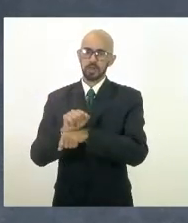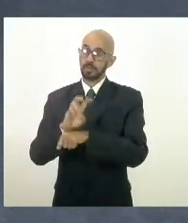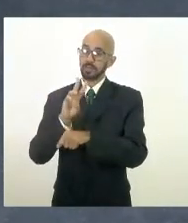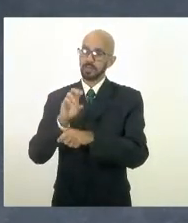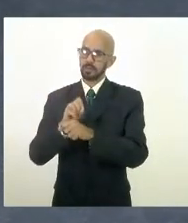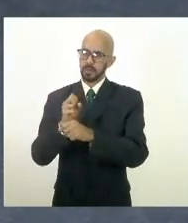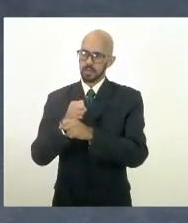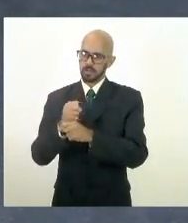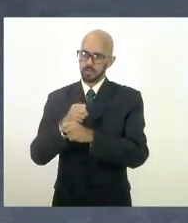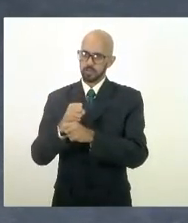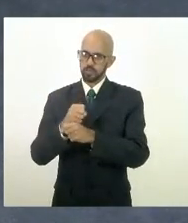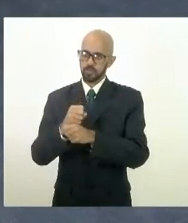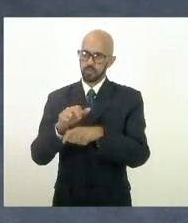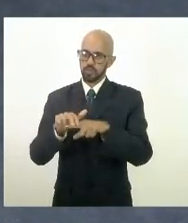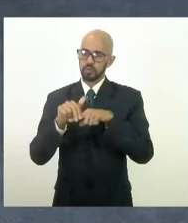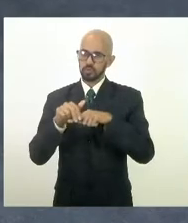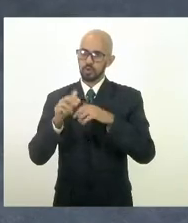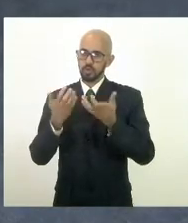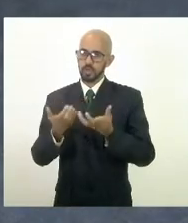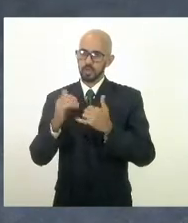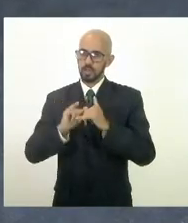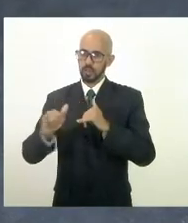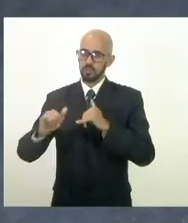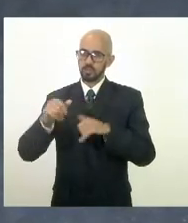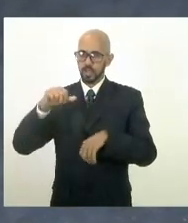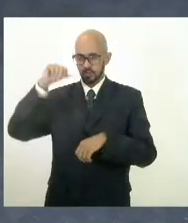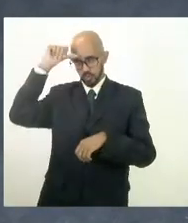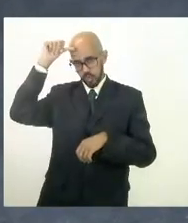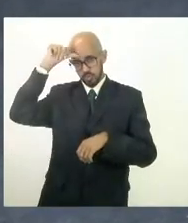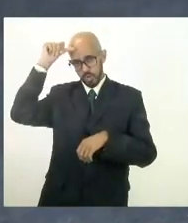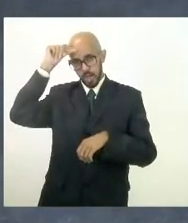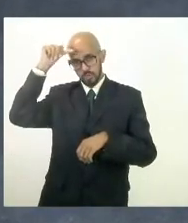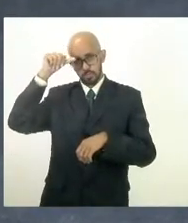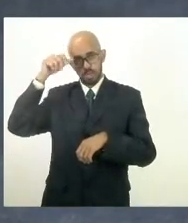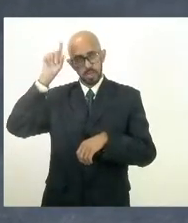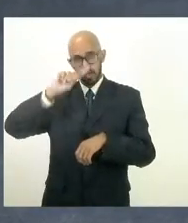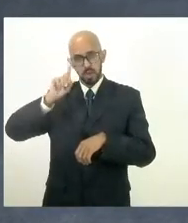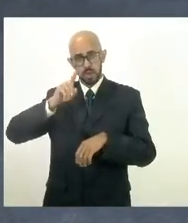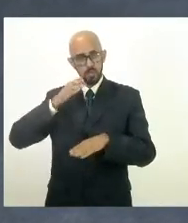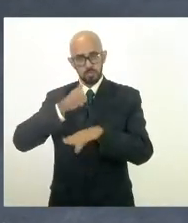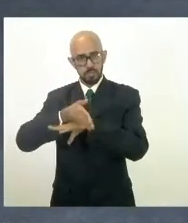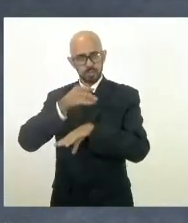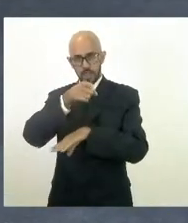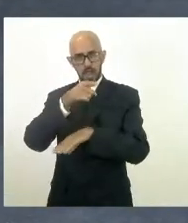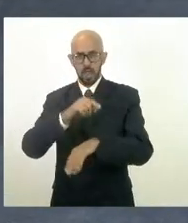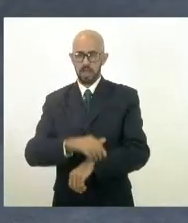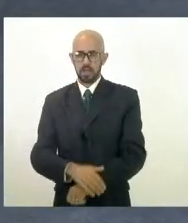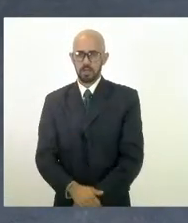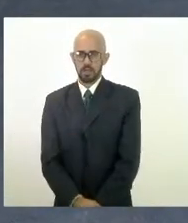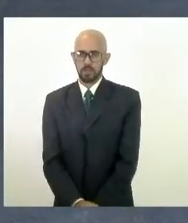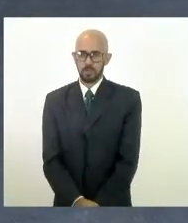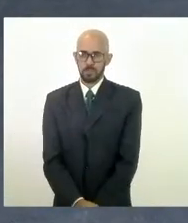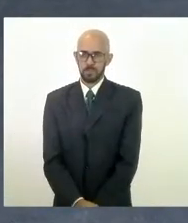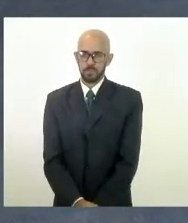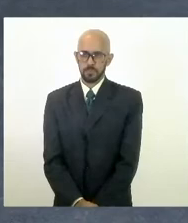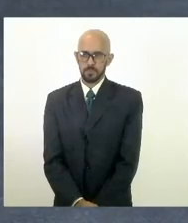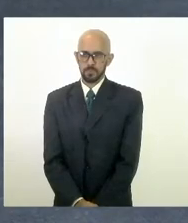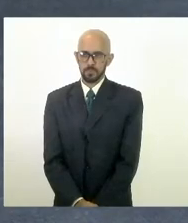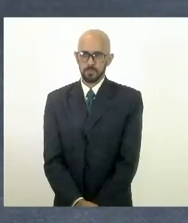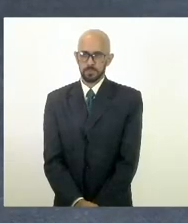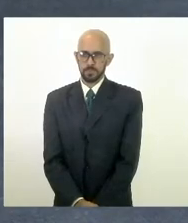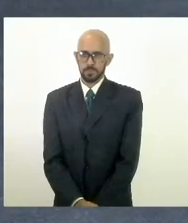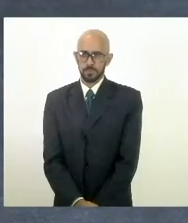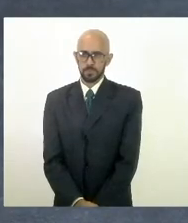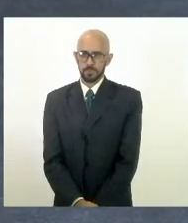que eu queria ter avisado ao governador Cláudio Castro para que ele não passasse lá deputado eu só queria nós sabemos que é uma obra